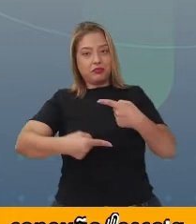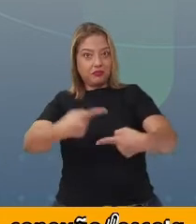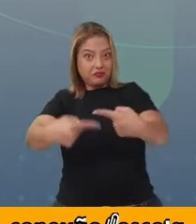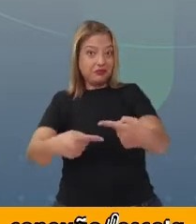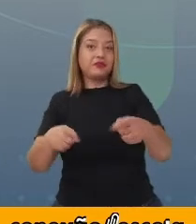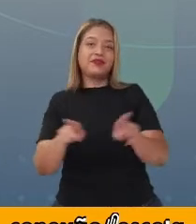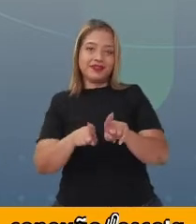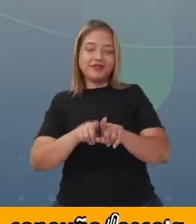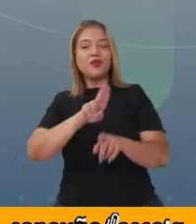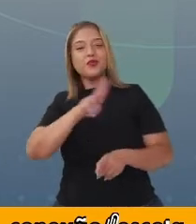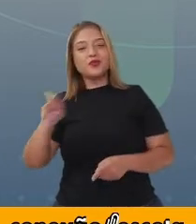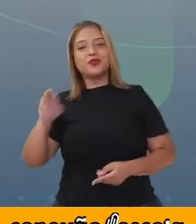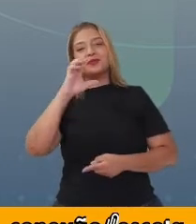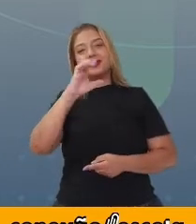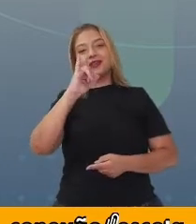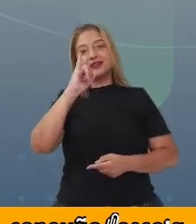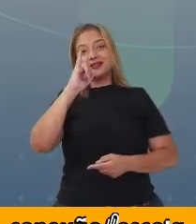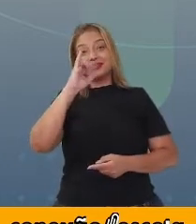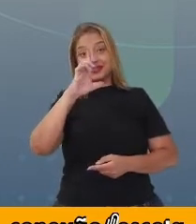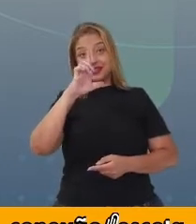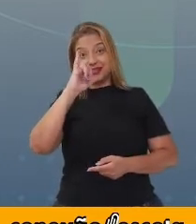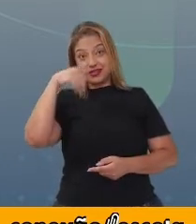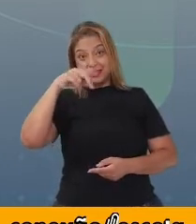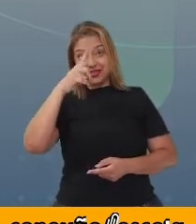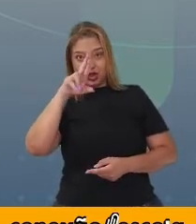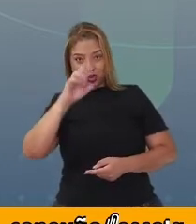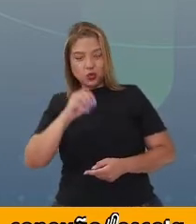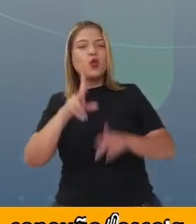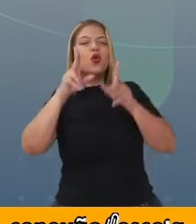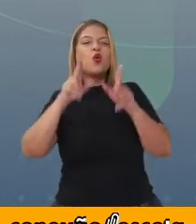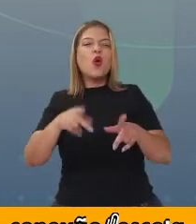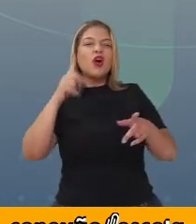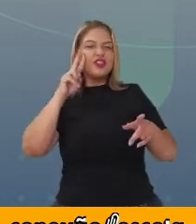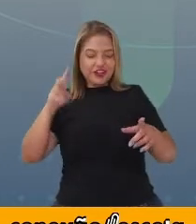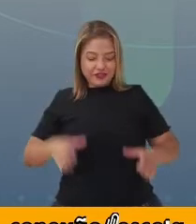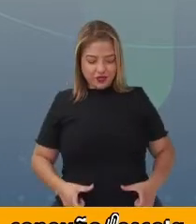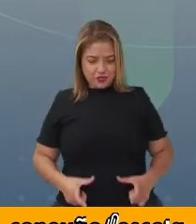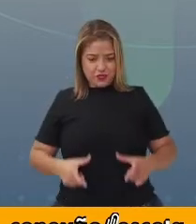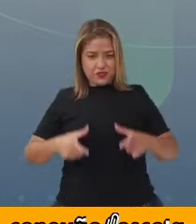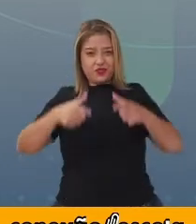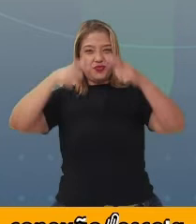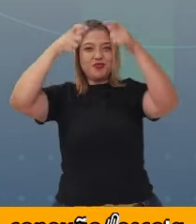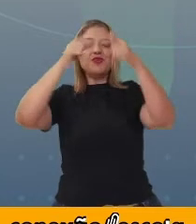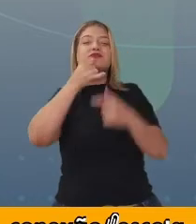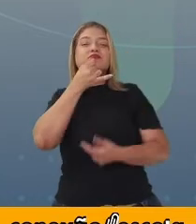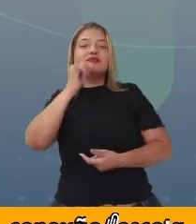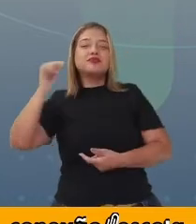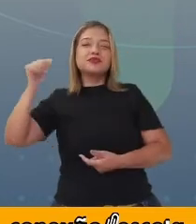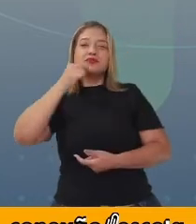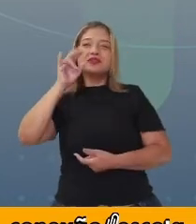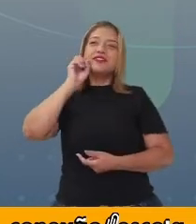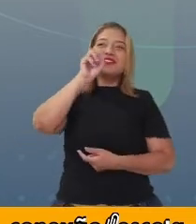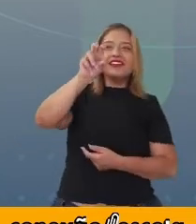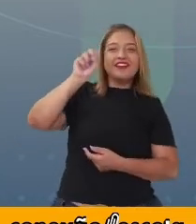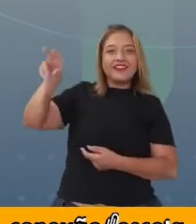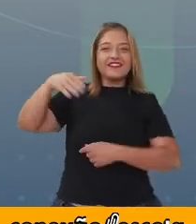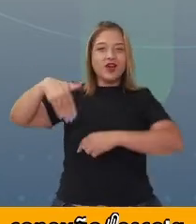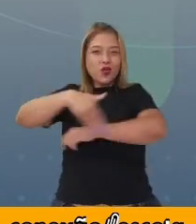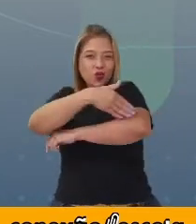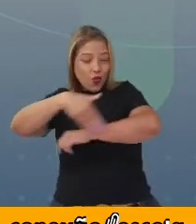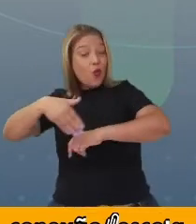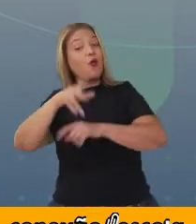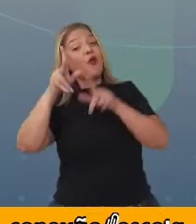Alguém já viu o poste de energia? O poste de energia é em forma de